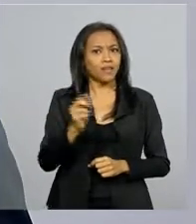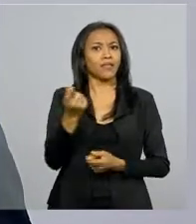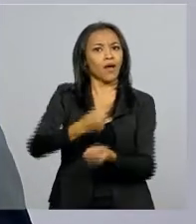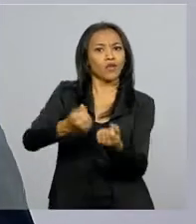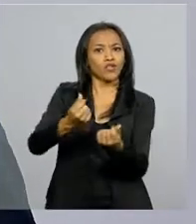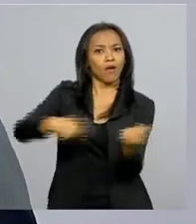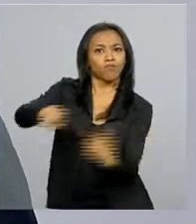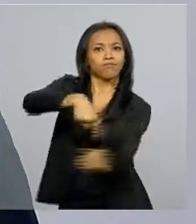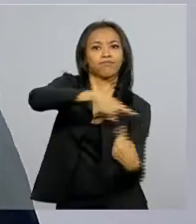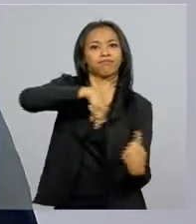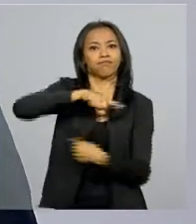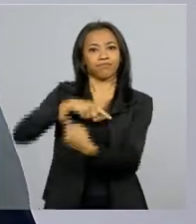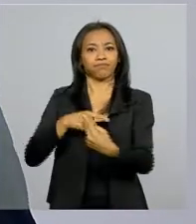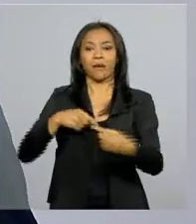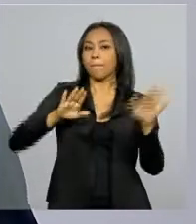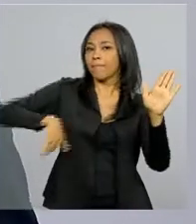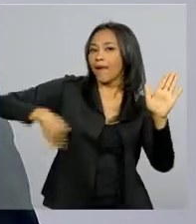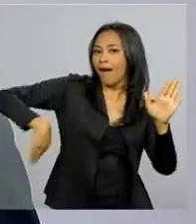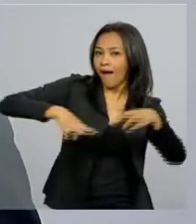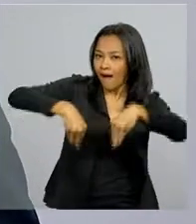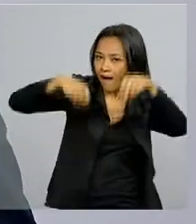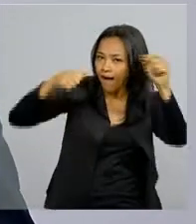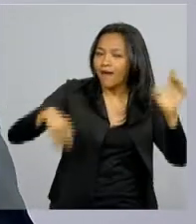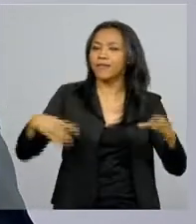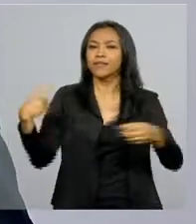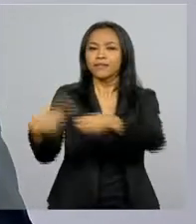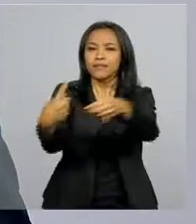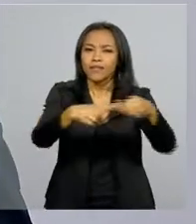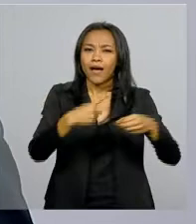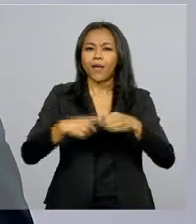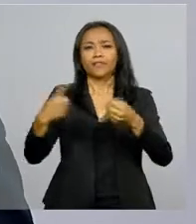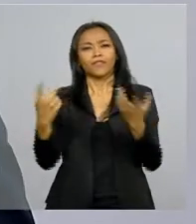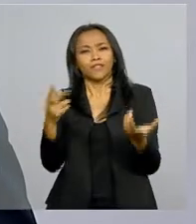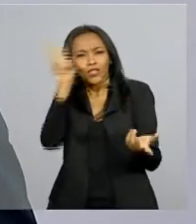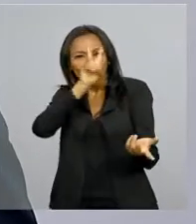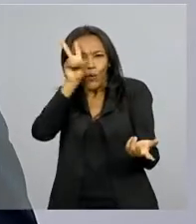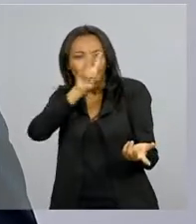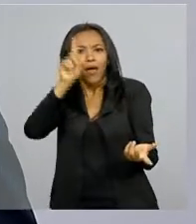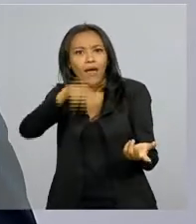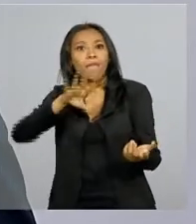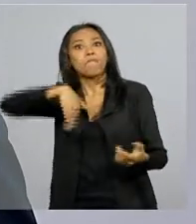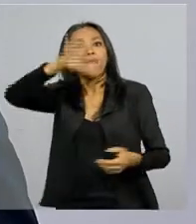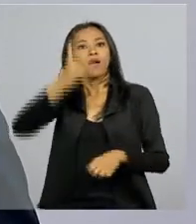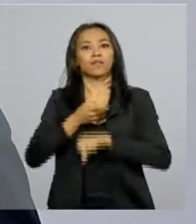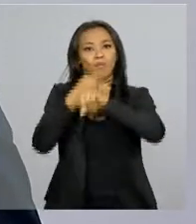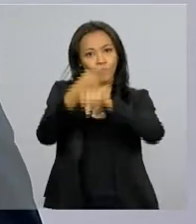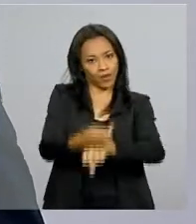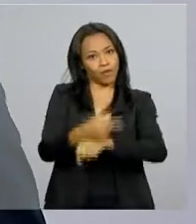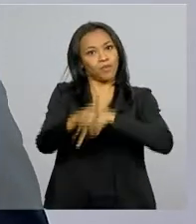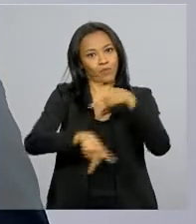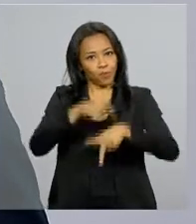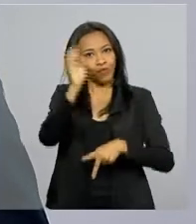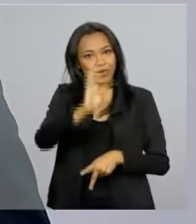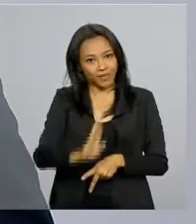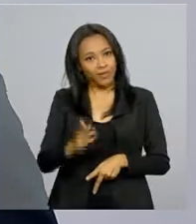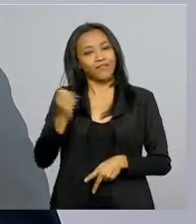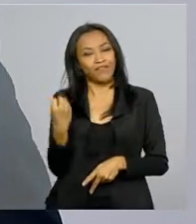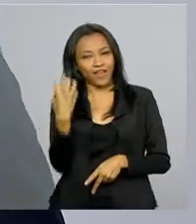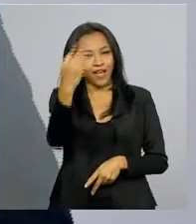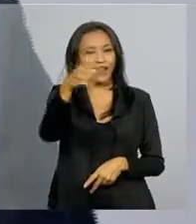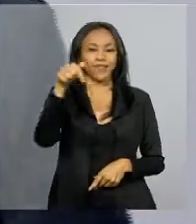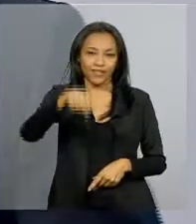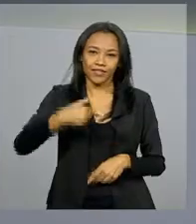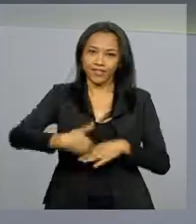na economia. Praias e cidades históricas estão entre os destinos mais procurados pelos brasileiros para as viagens desse